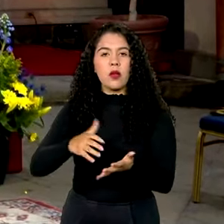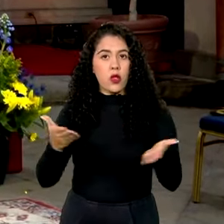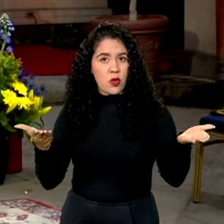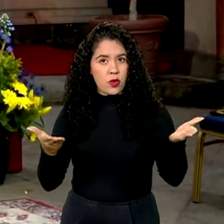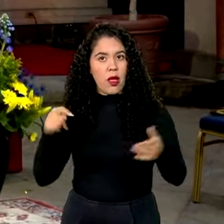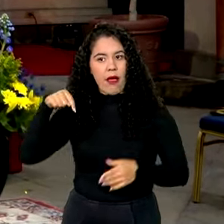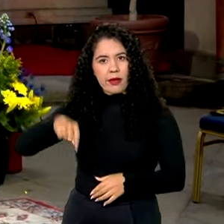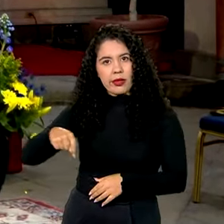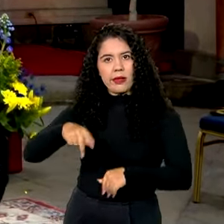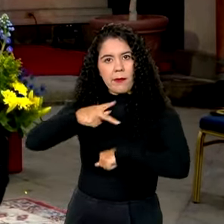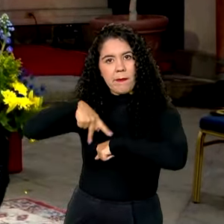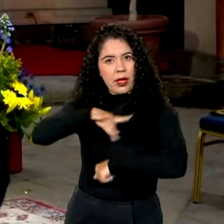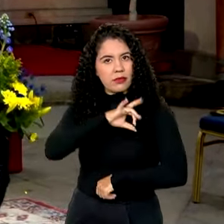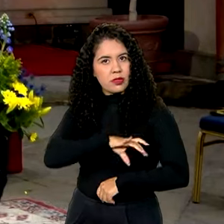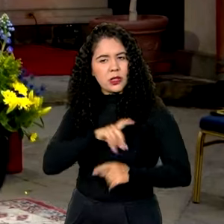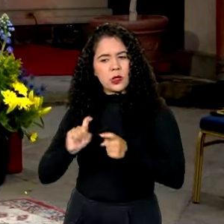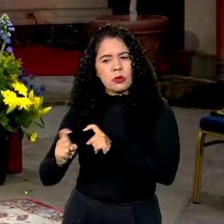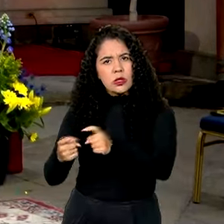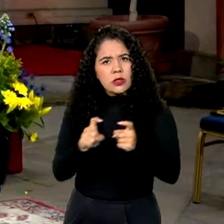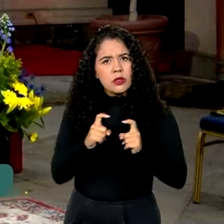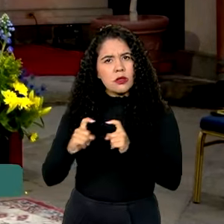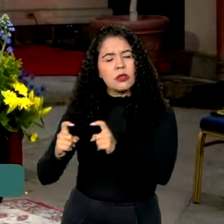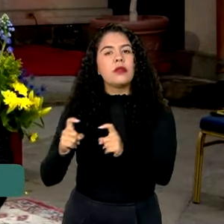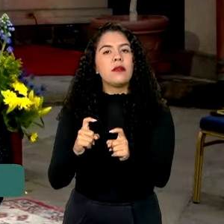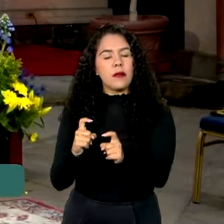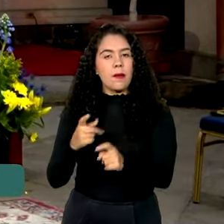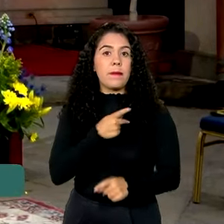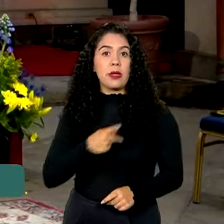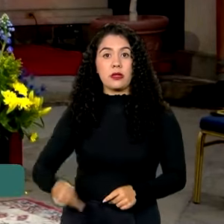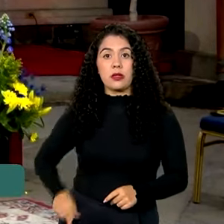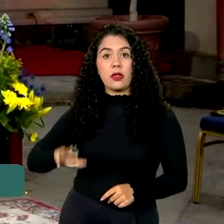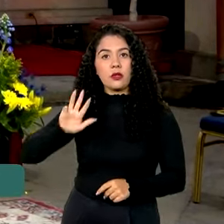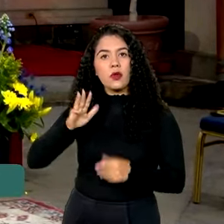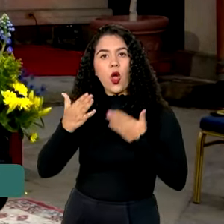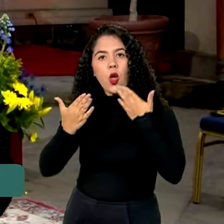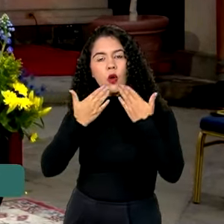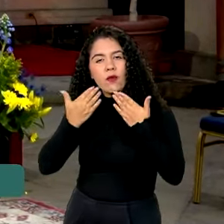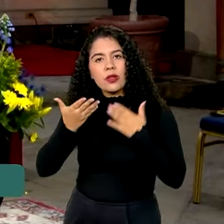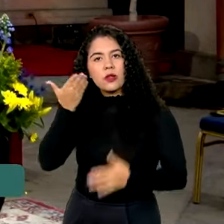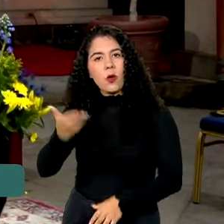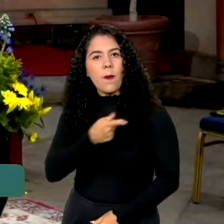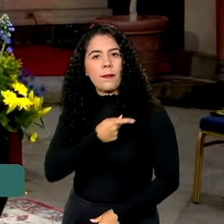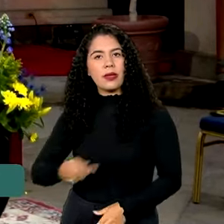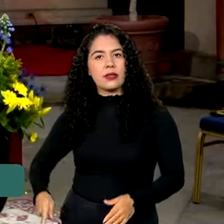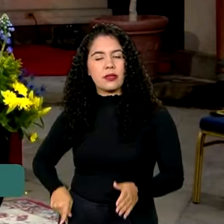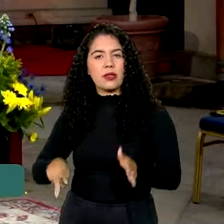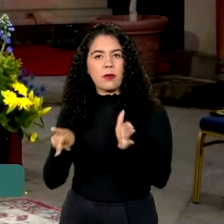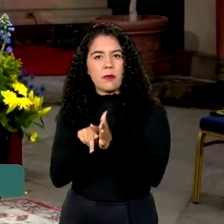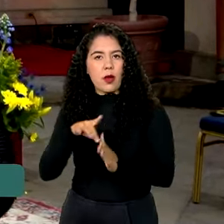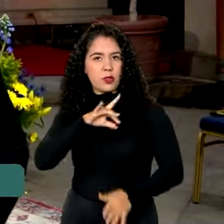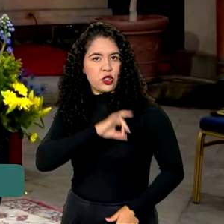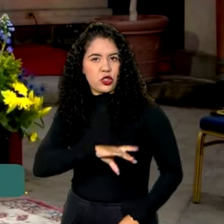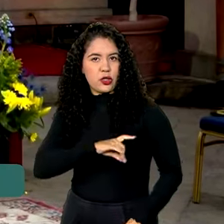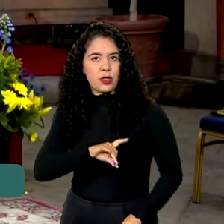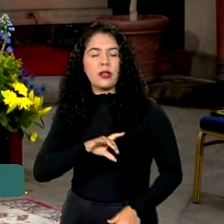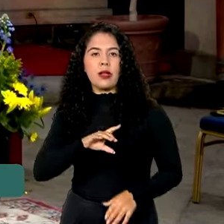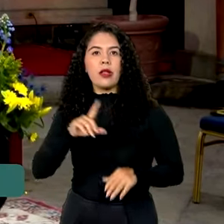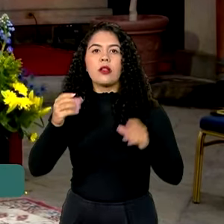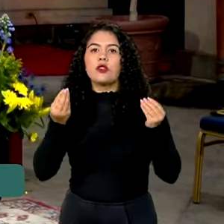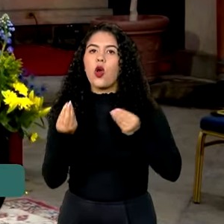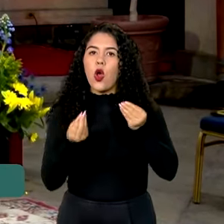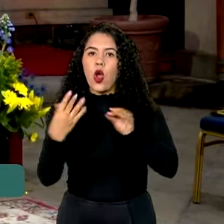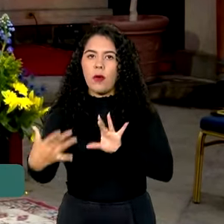Santiago. O presidente Lula disse que conversou com Gabriel Boric sobre a integração da América do Sul.